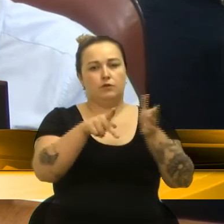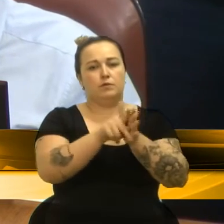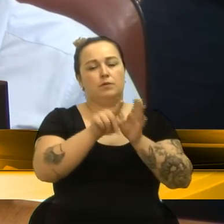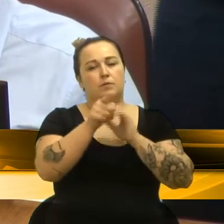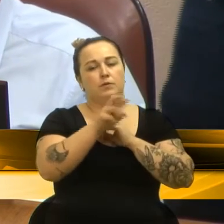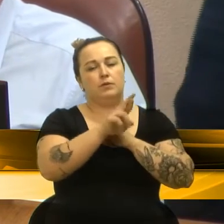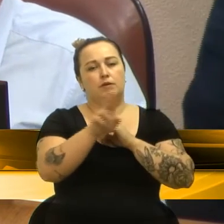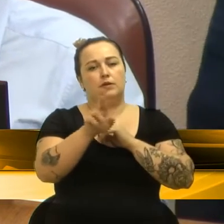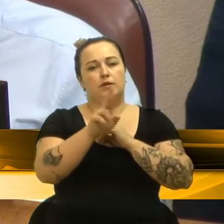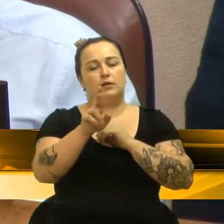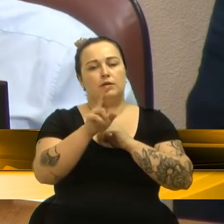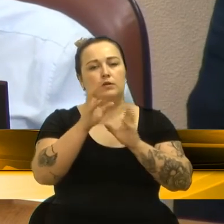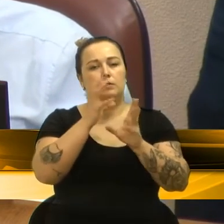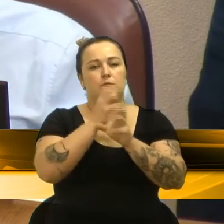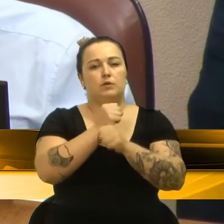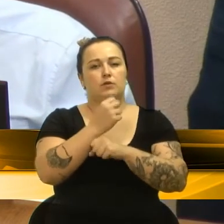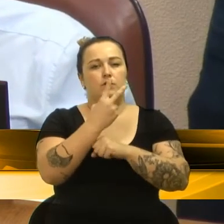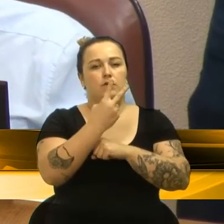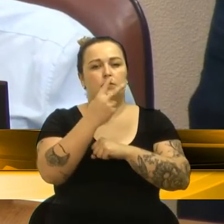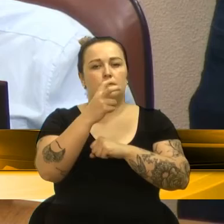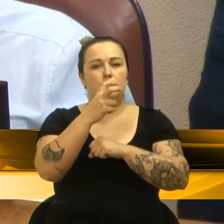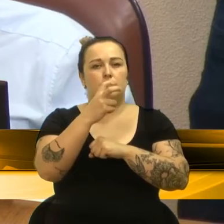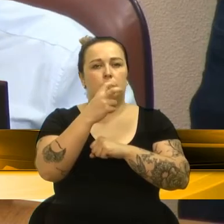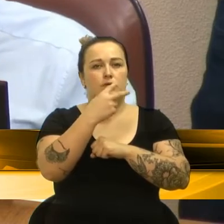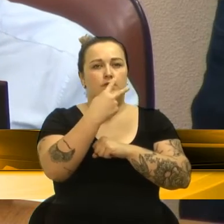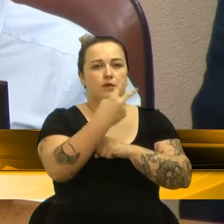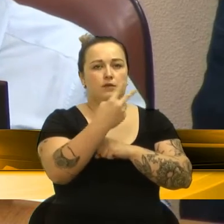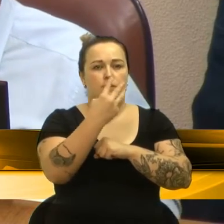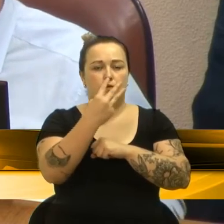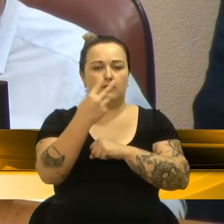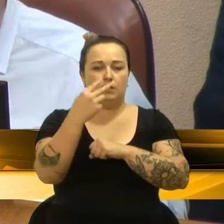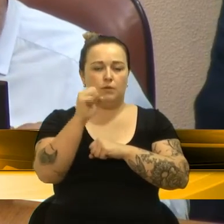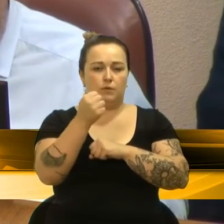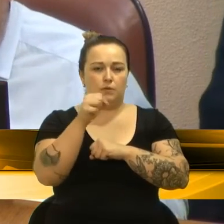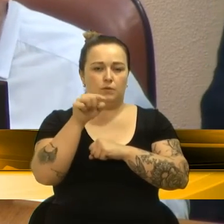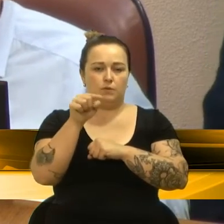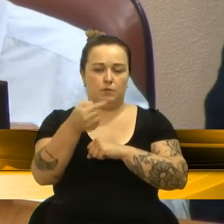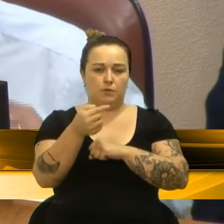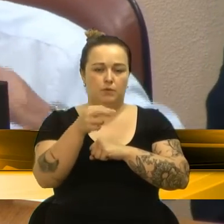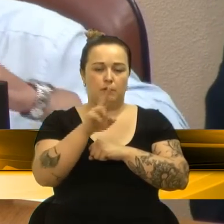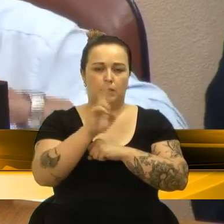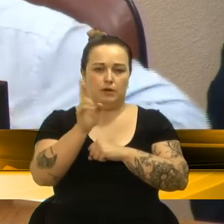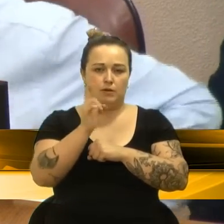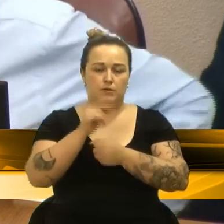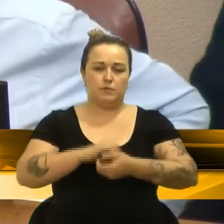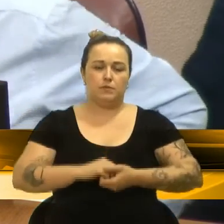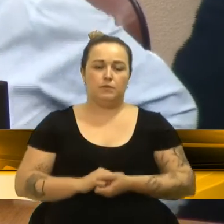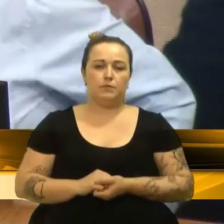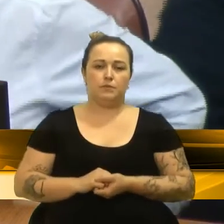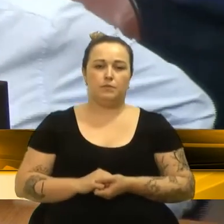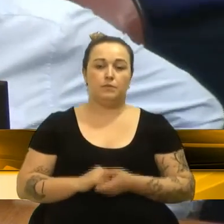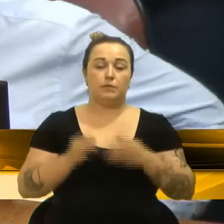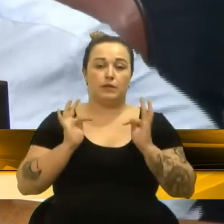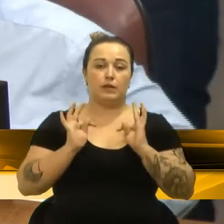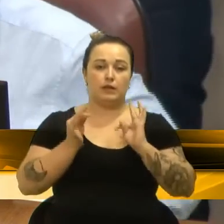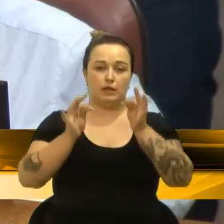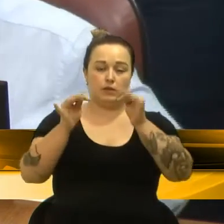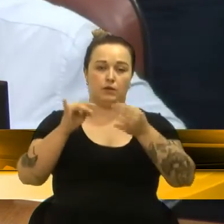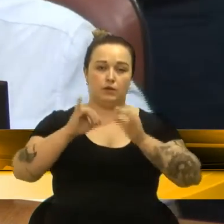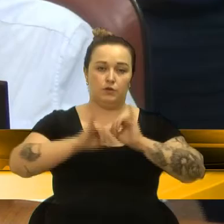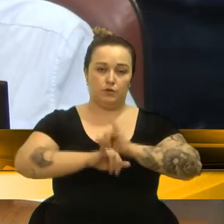reais, subtotal 238.306,47, tecnologia de informação